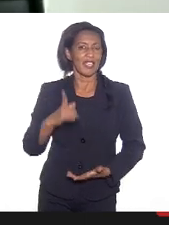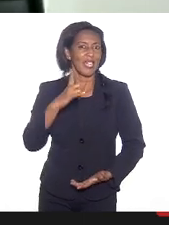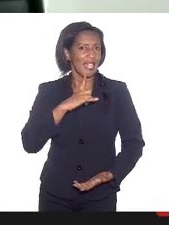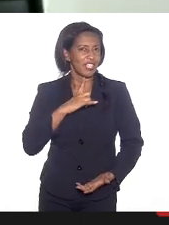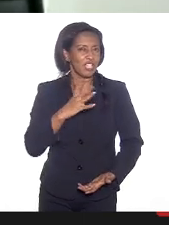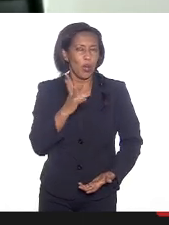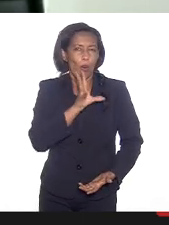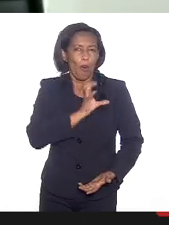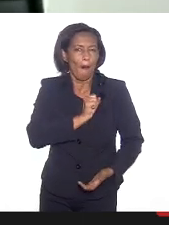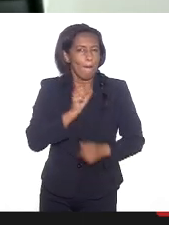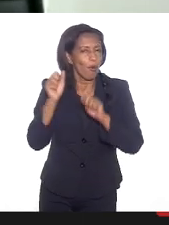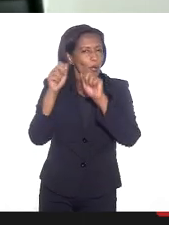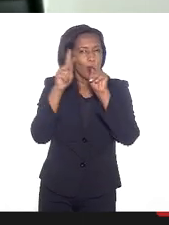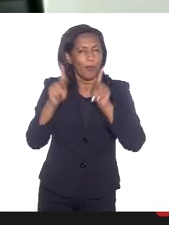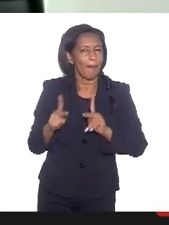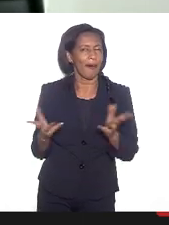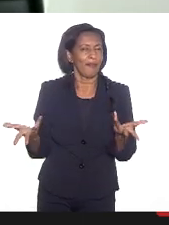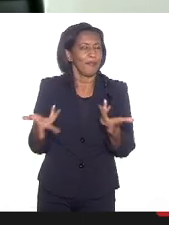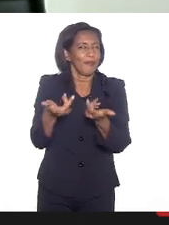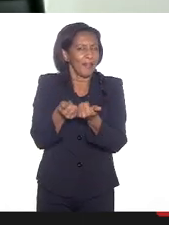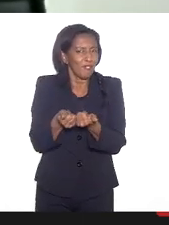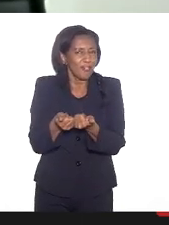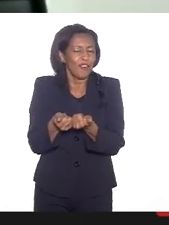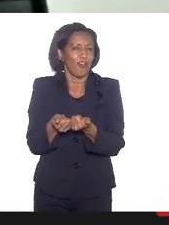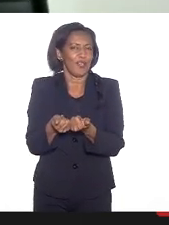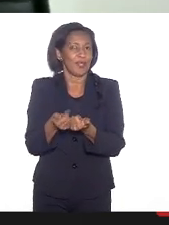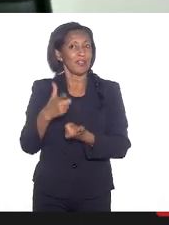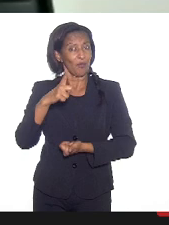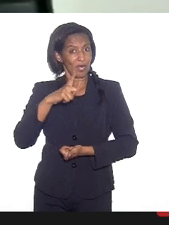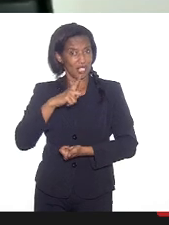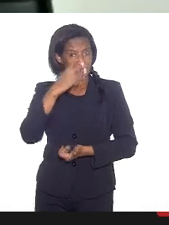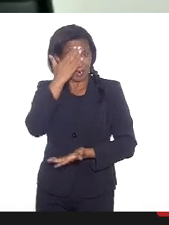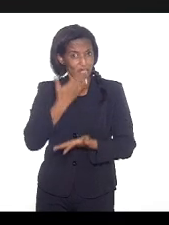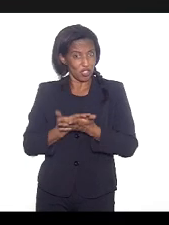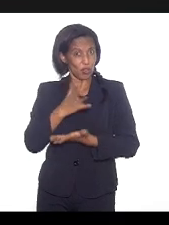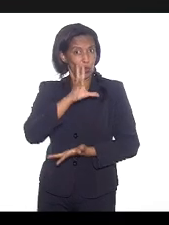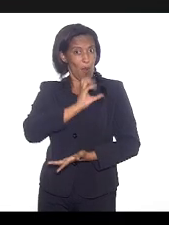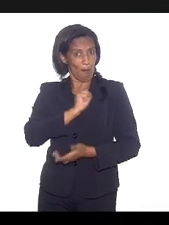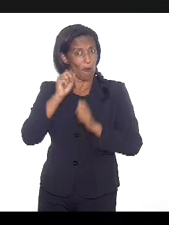amor e da paz incrível. Então, eles creem no amor e na paz.